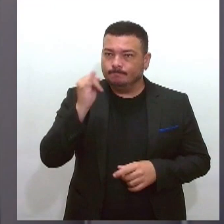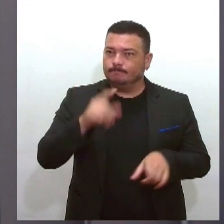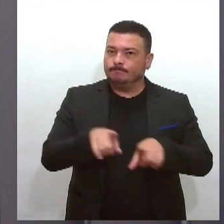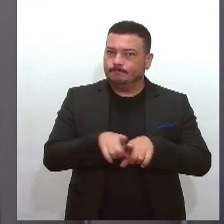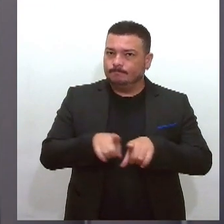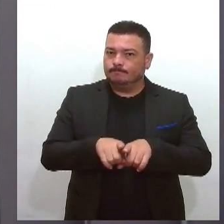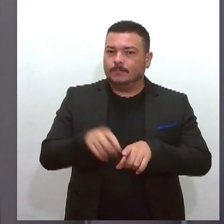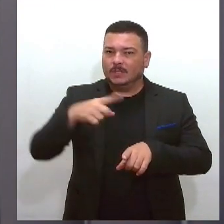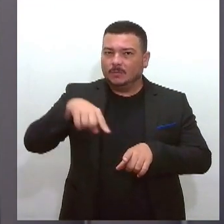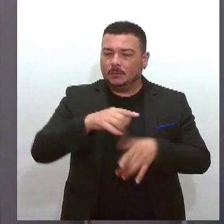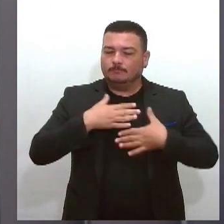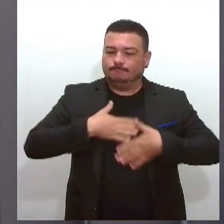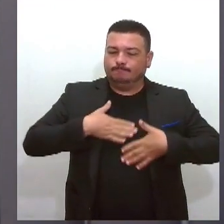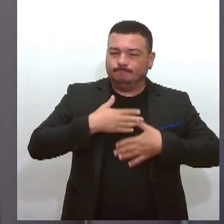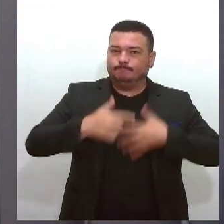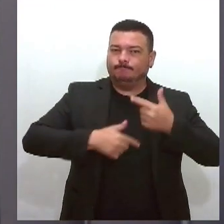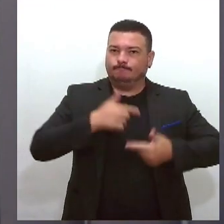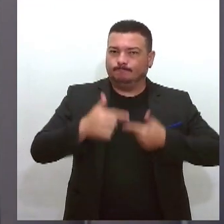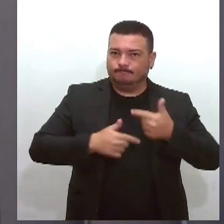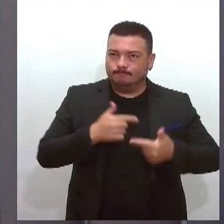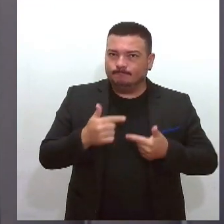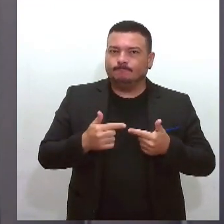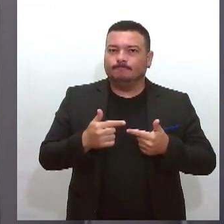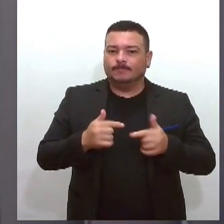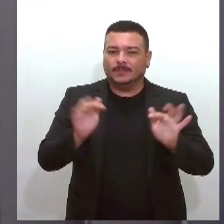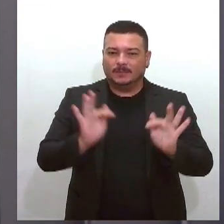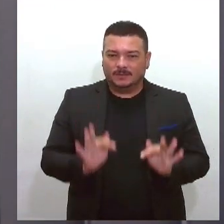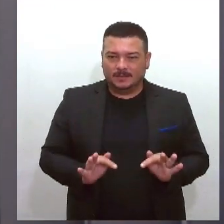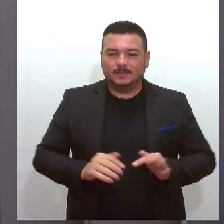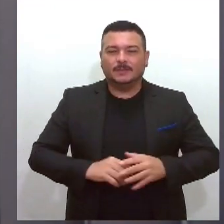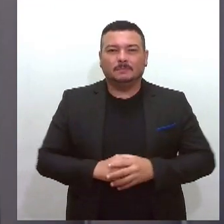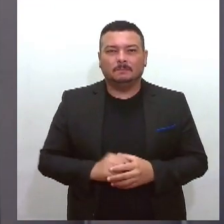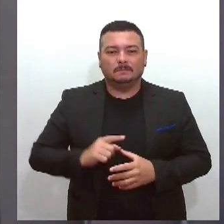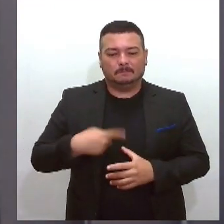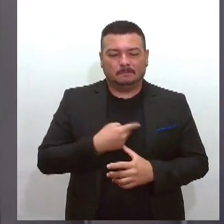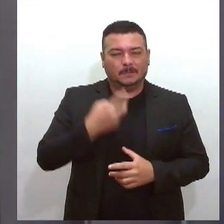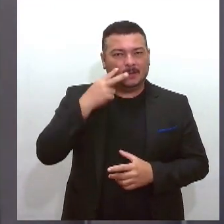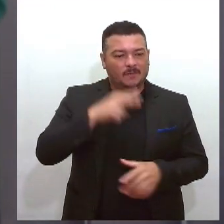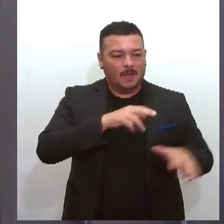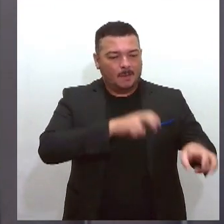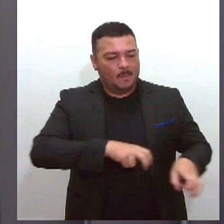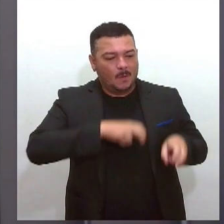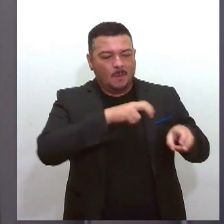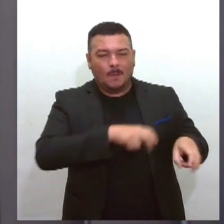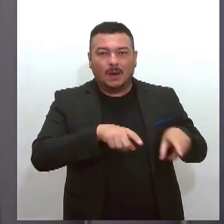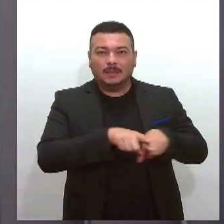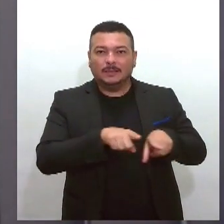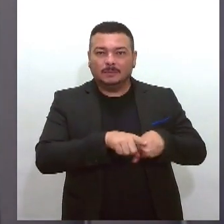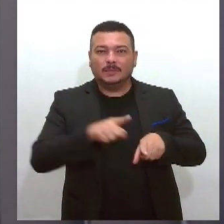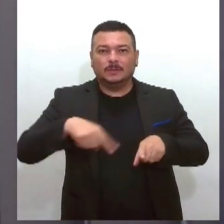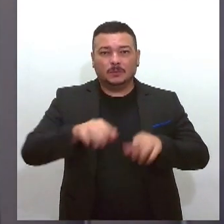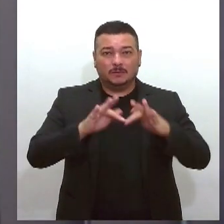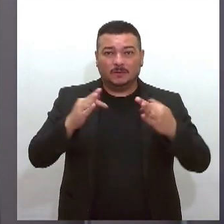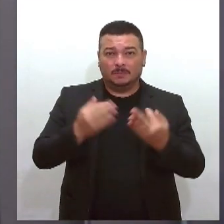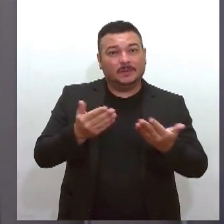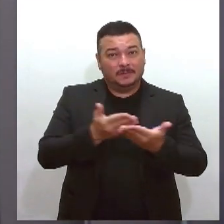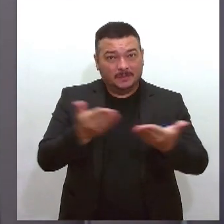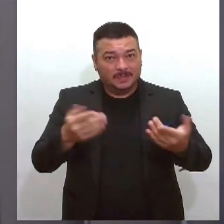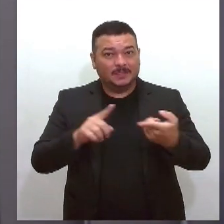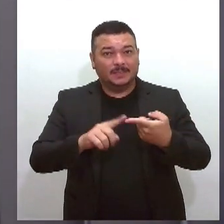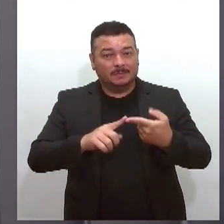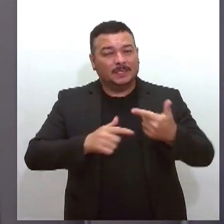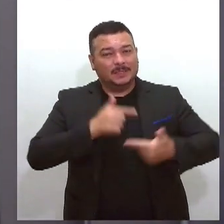trabalham também felizes. A gente falou aqui dos produtores, gente falou das famílias, mas a gente fala de vocês também, né? Que fazem parte desse